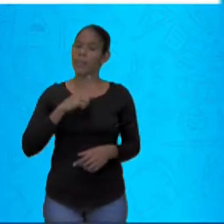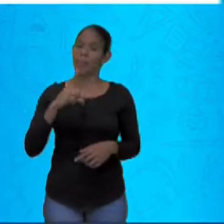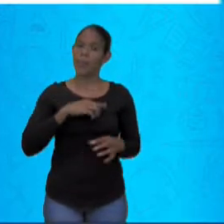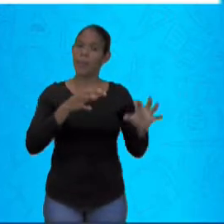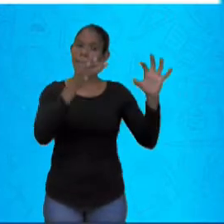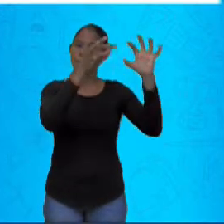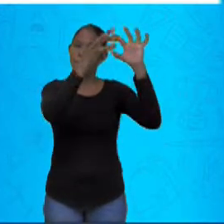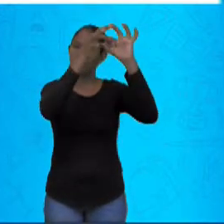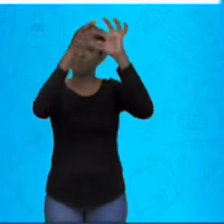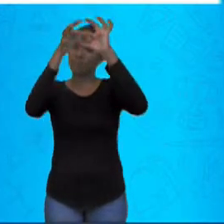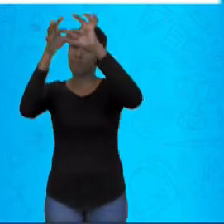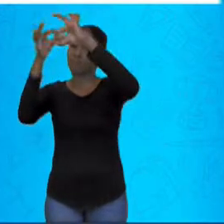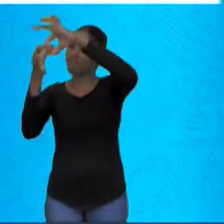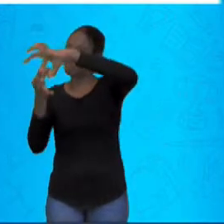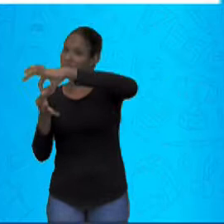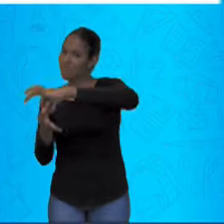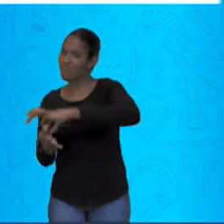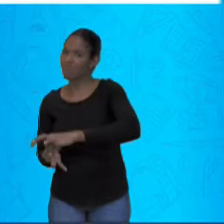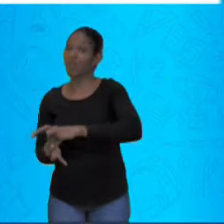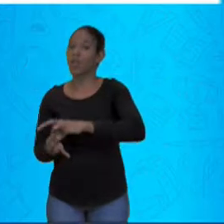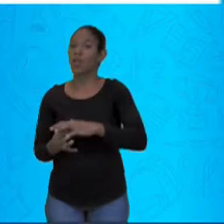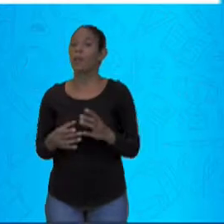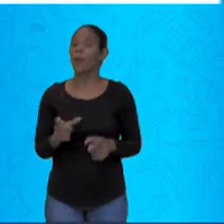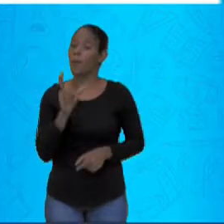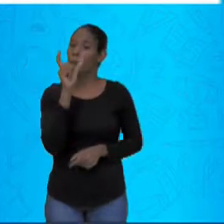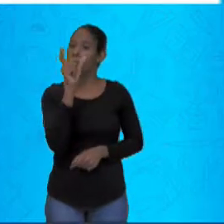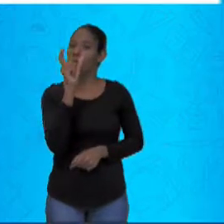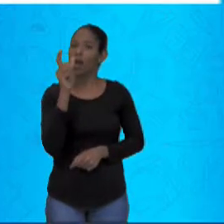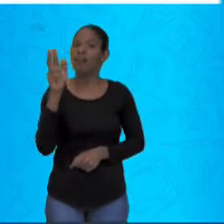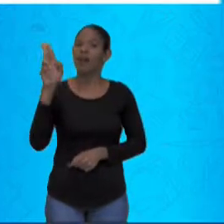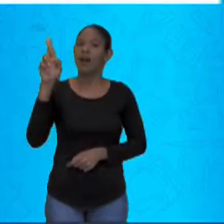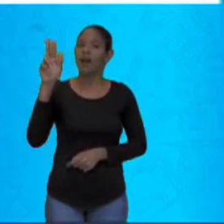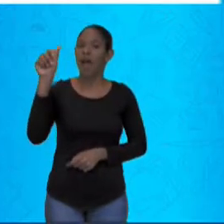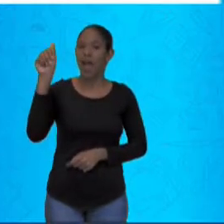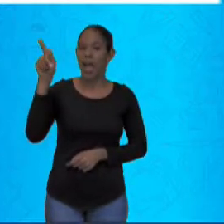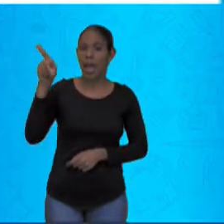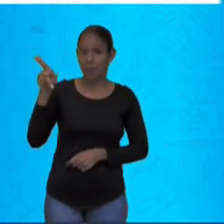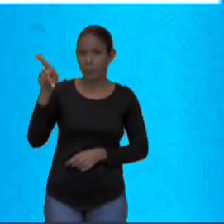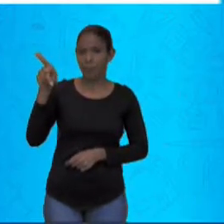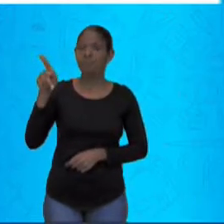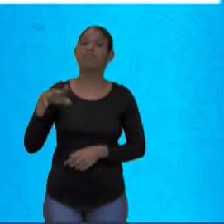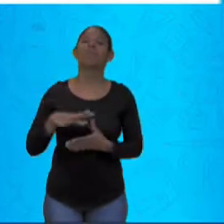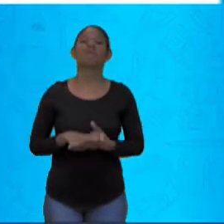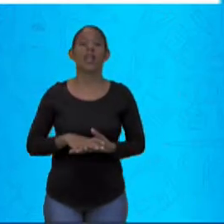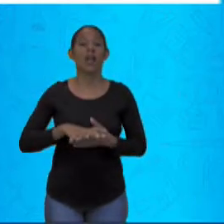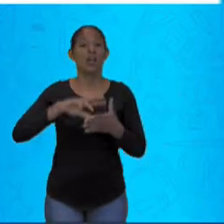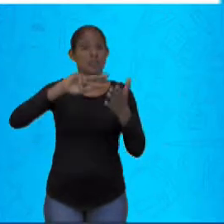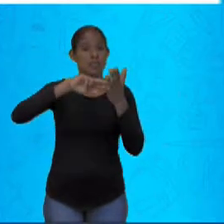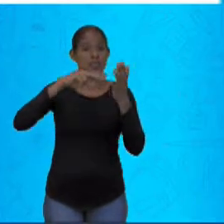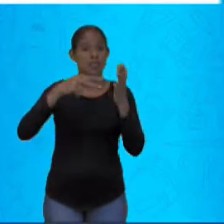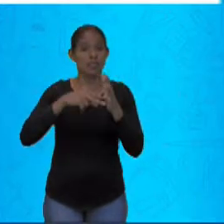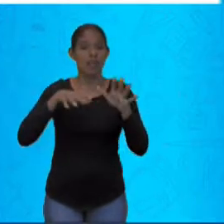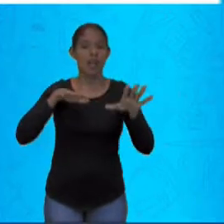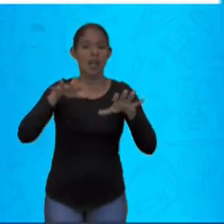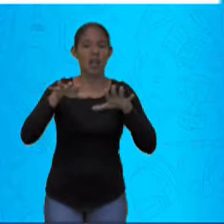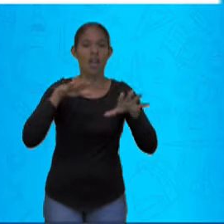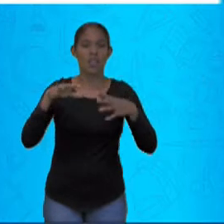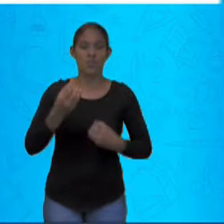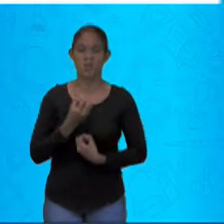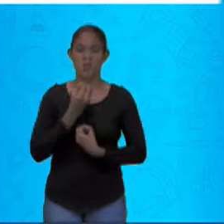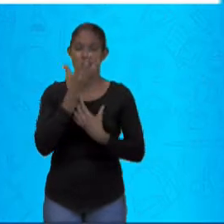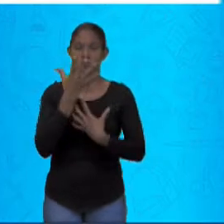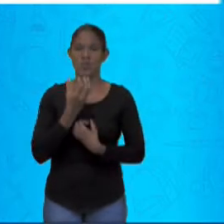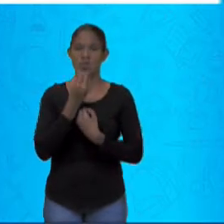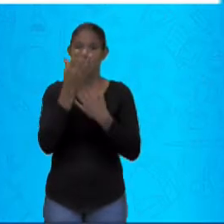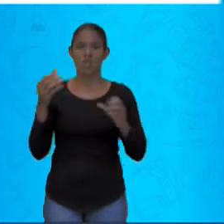coesão. O termo rap tem um significado, que quer dizer ritmo e poesia. E